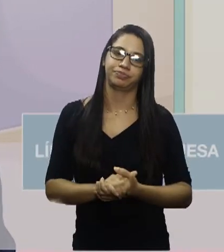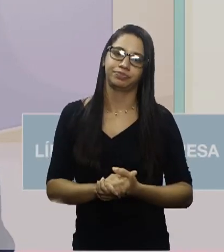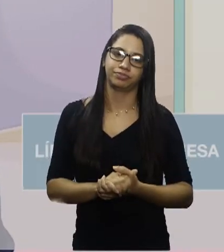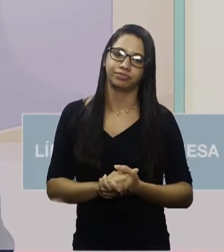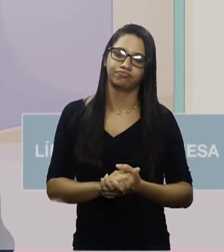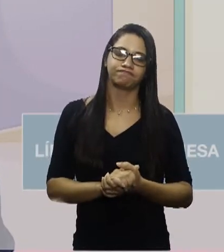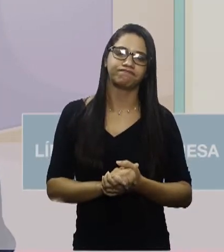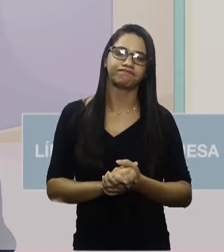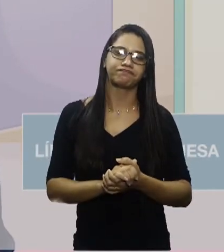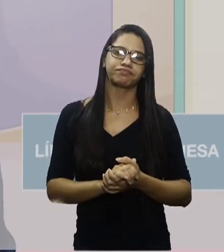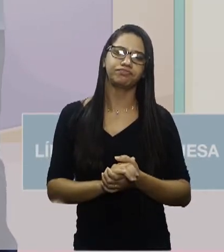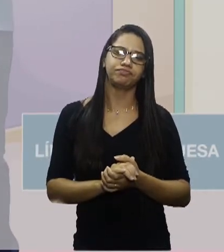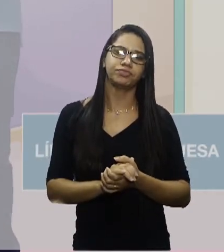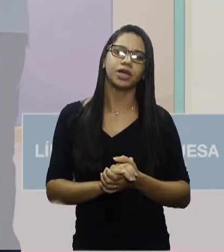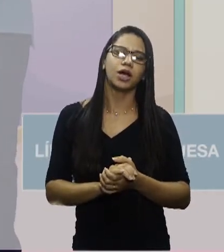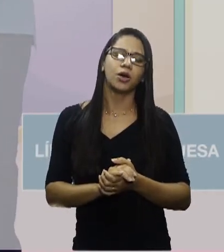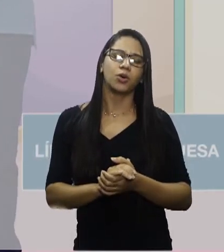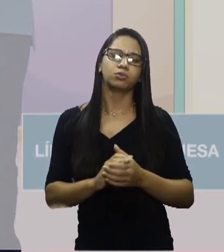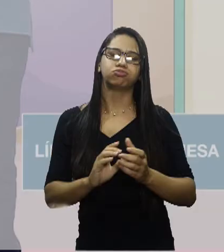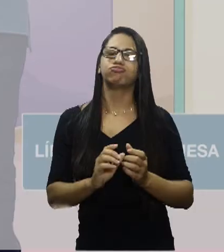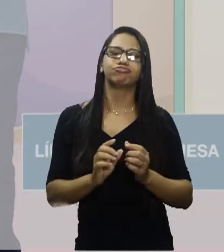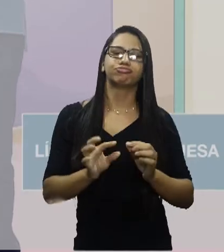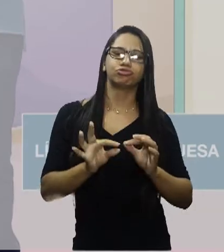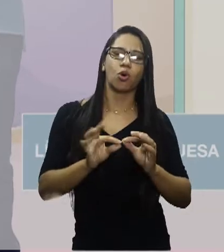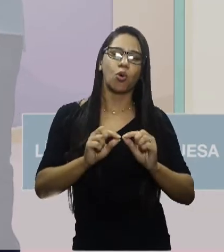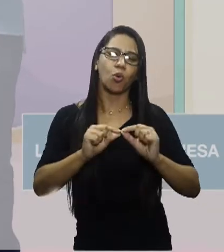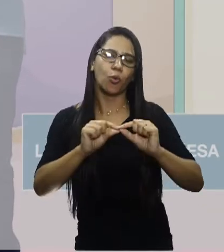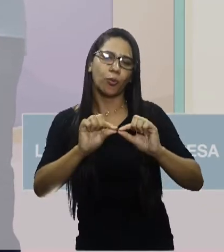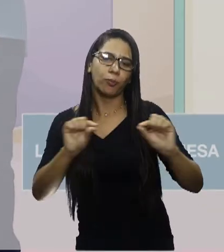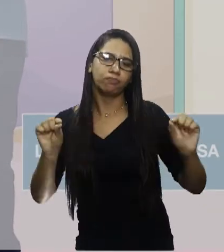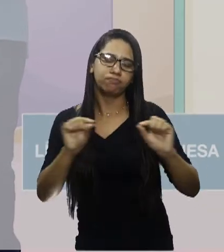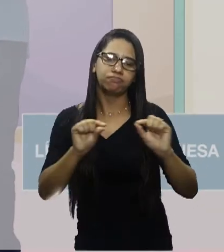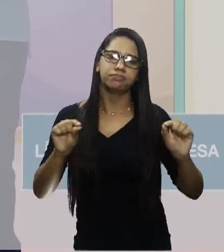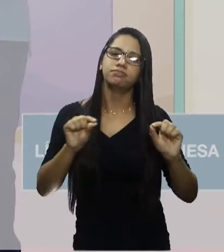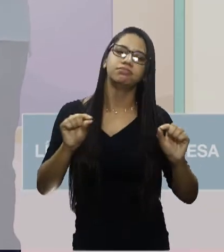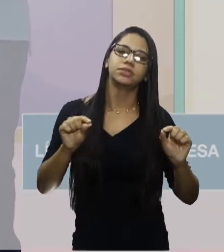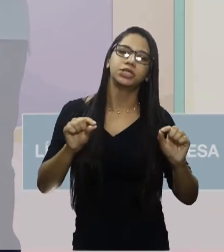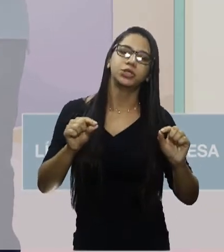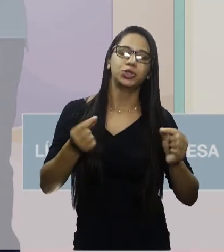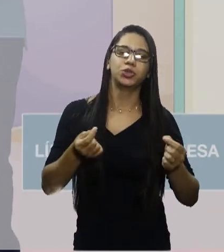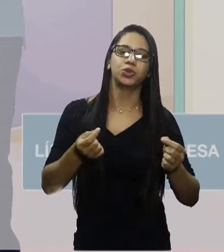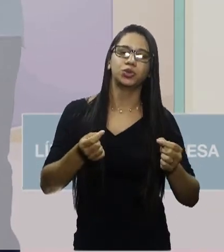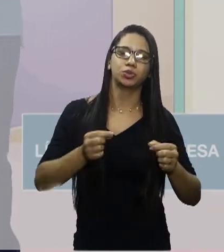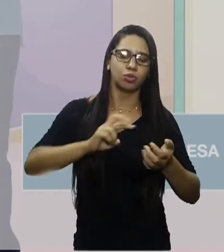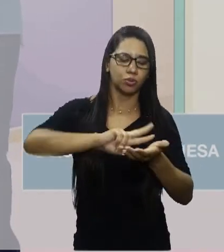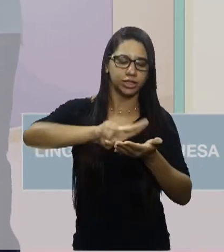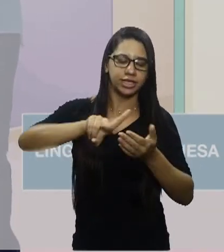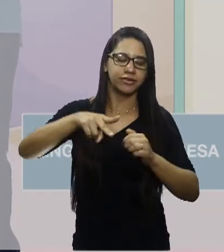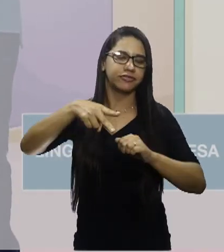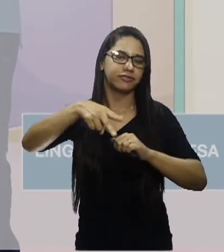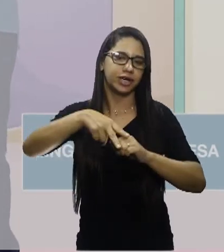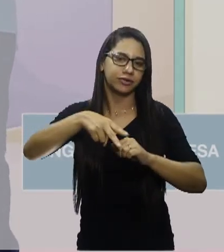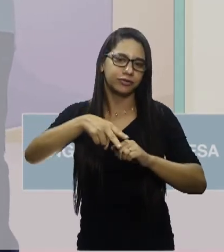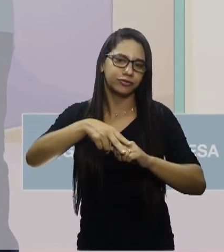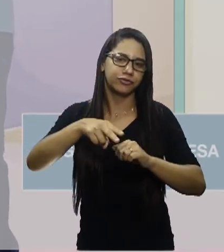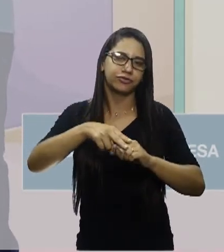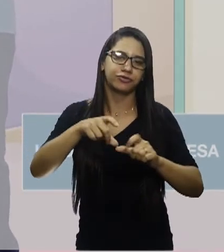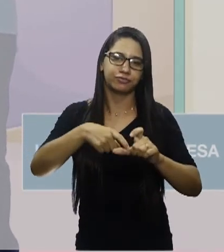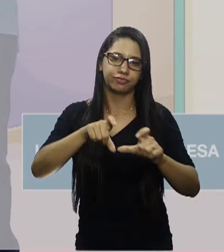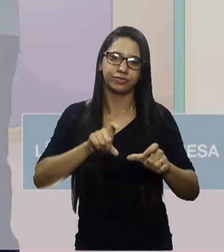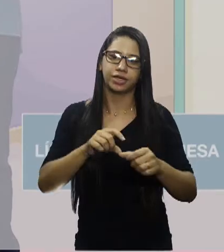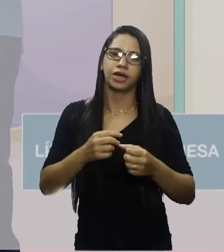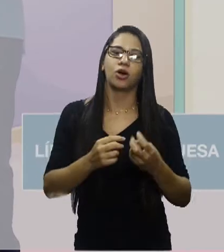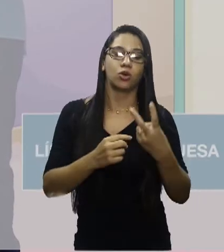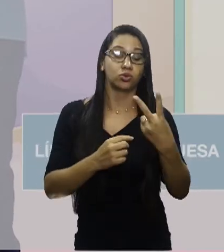O período composto por coordenação. Coordenação, né? O que é o período composto por coordenação? É um período formado por